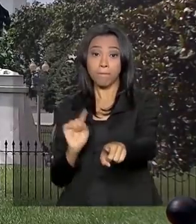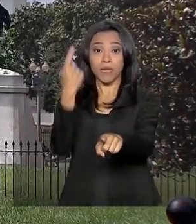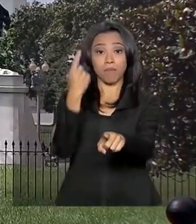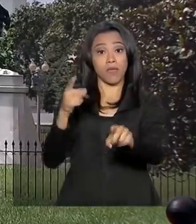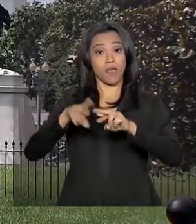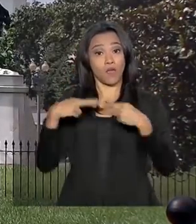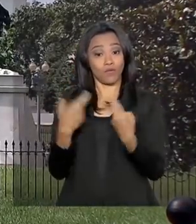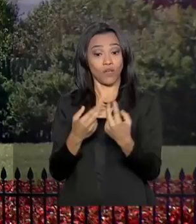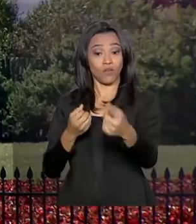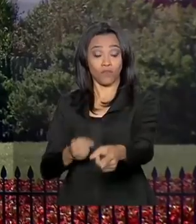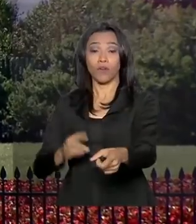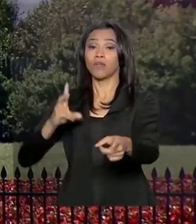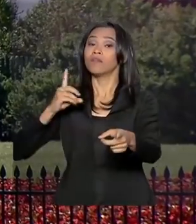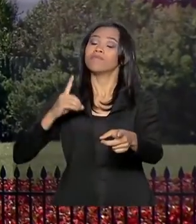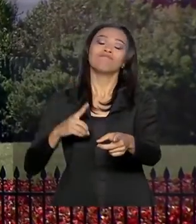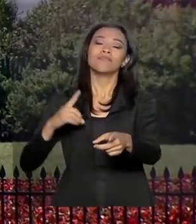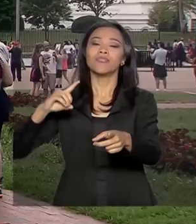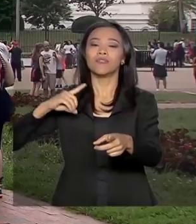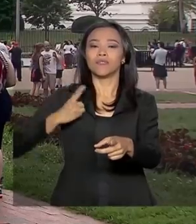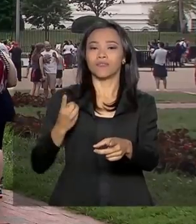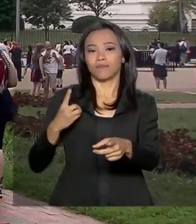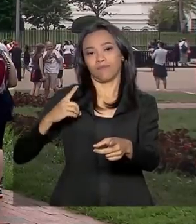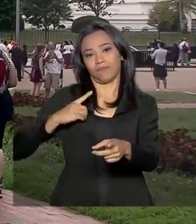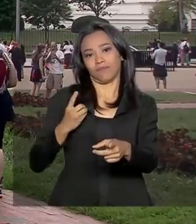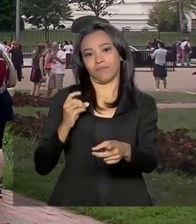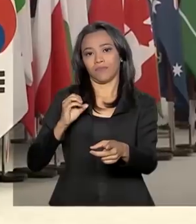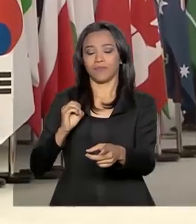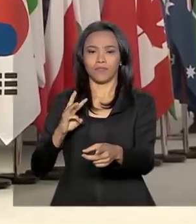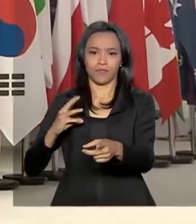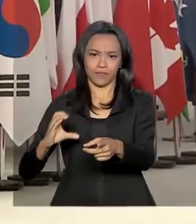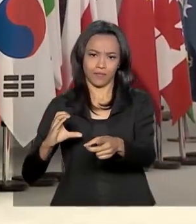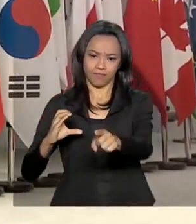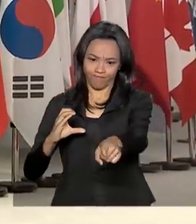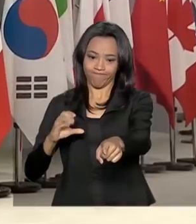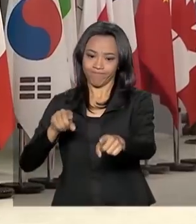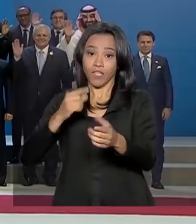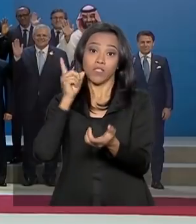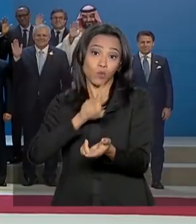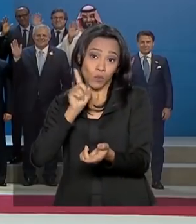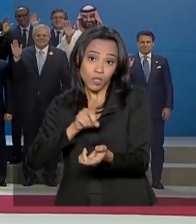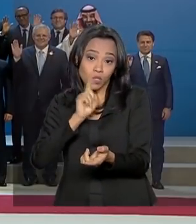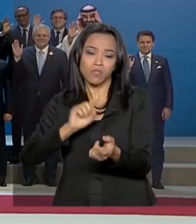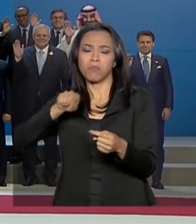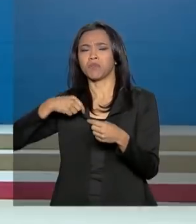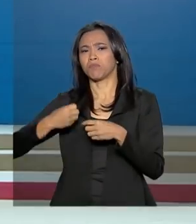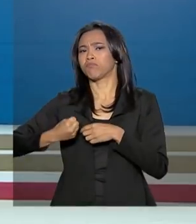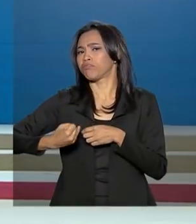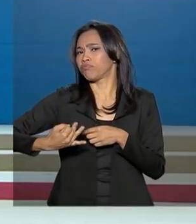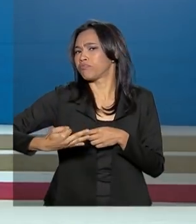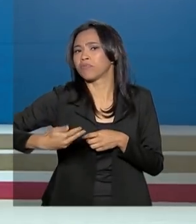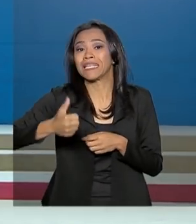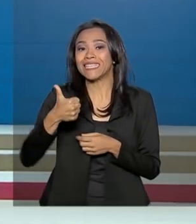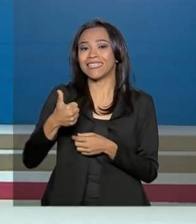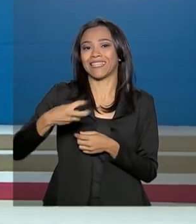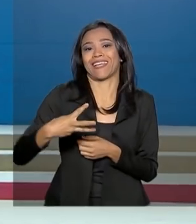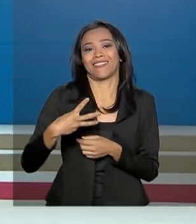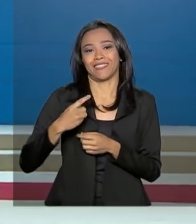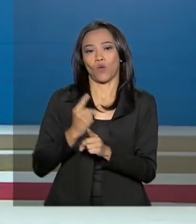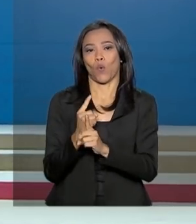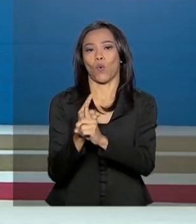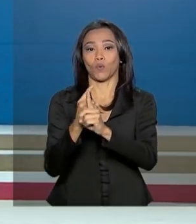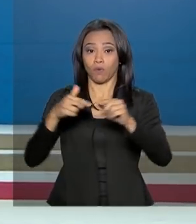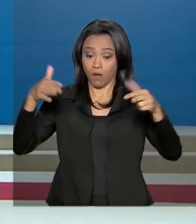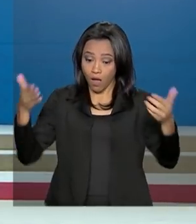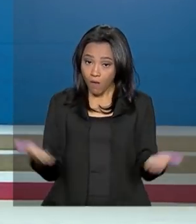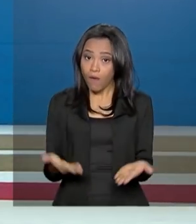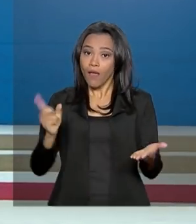foi em Washington, nos Estados Unidos. De lá para cá, já foram realizados 13 encontros. Este ano, o comando é do Japão,